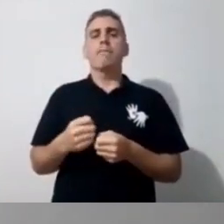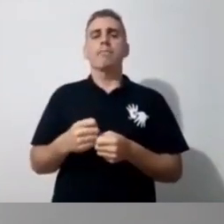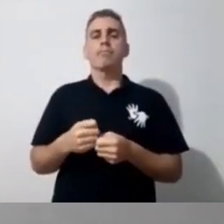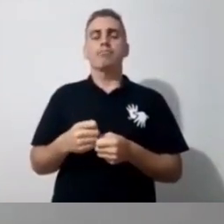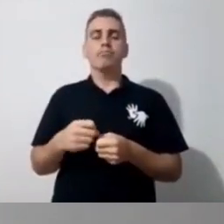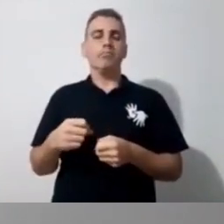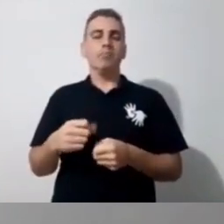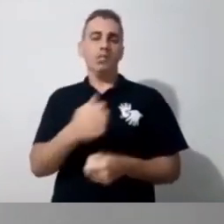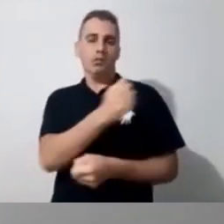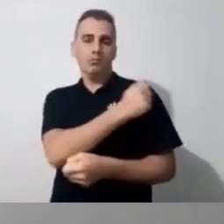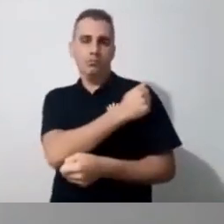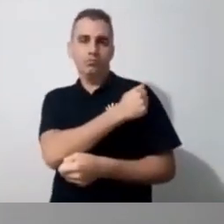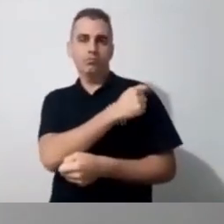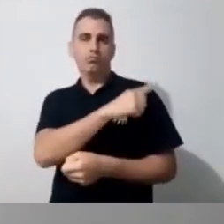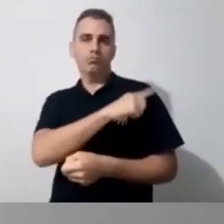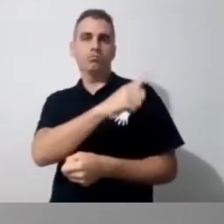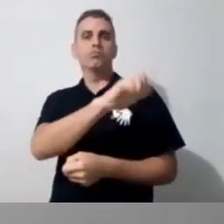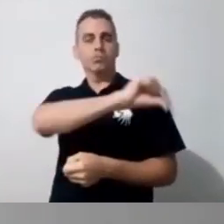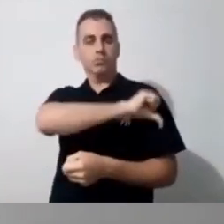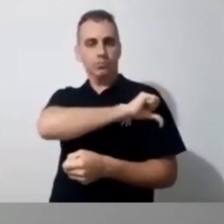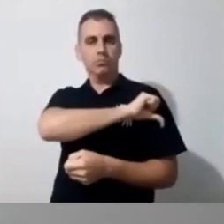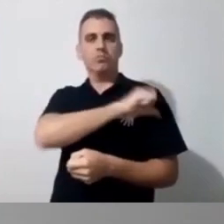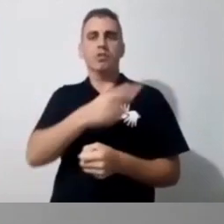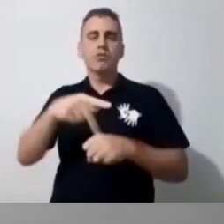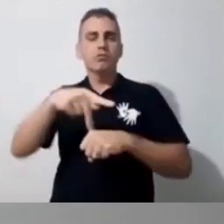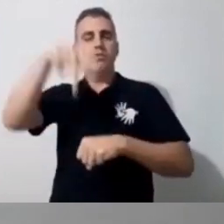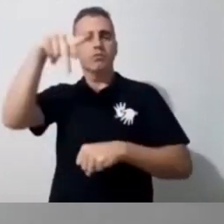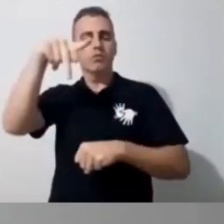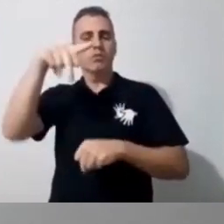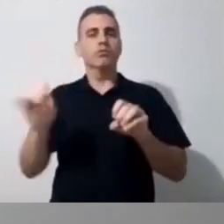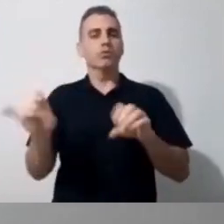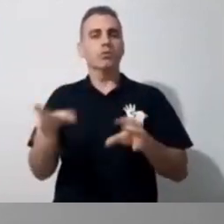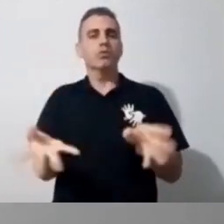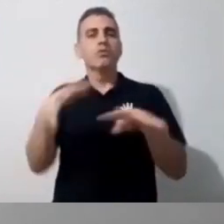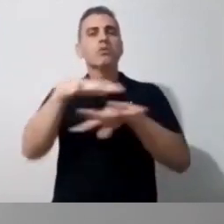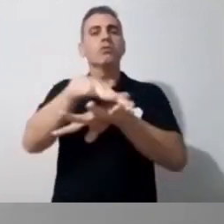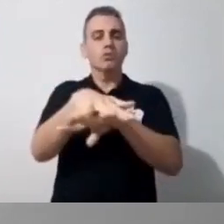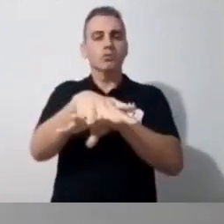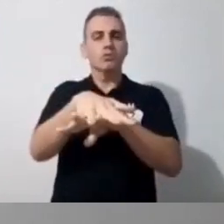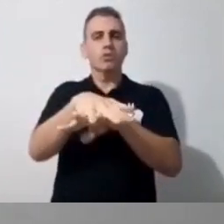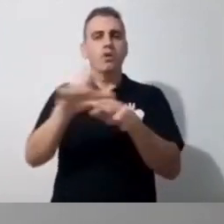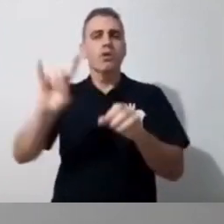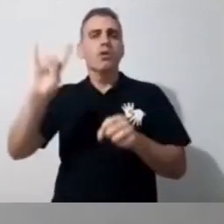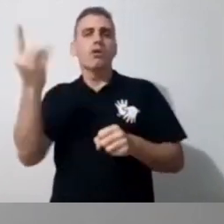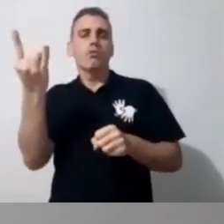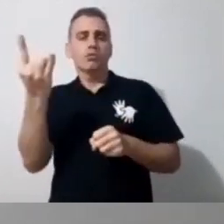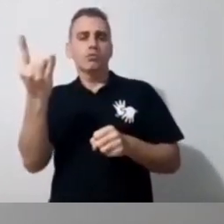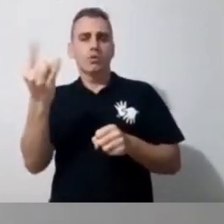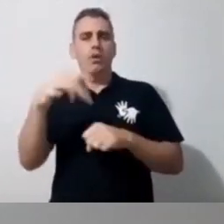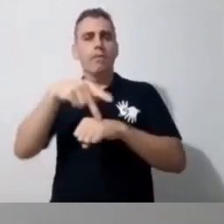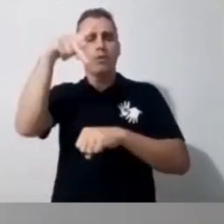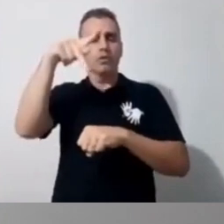Educação Inclusiva, e agora a minha última pós eu fiz em Neuropsicopedagogia, na